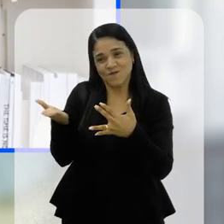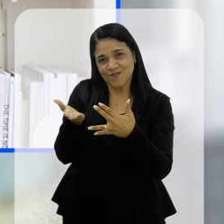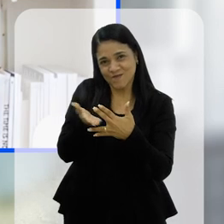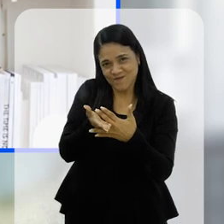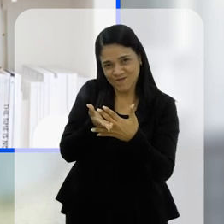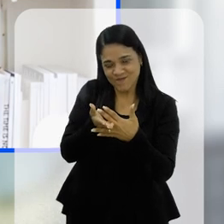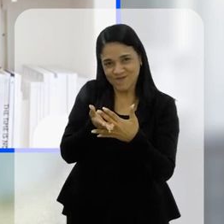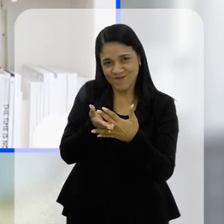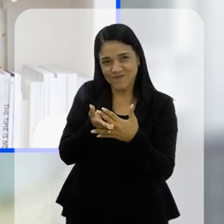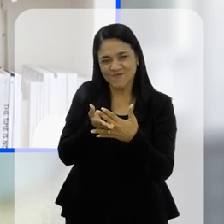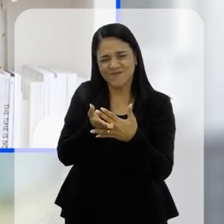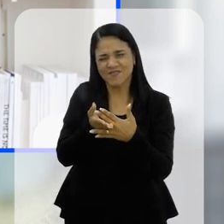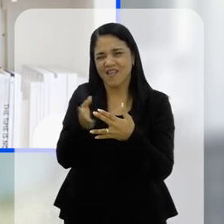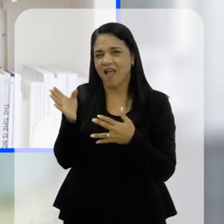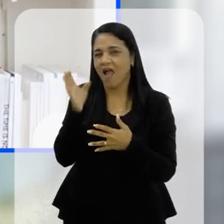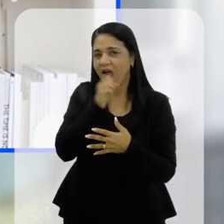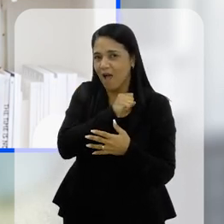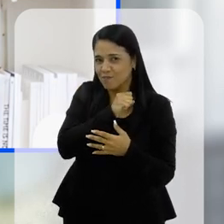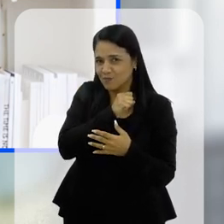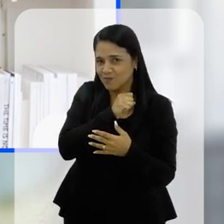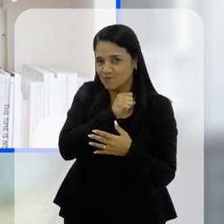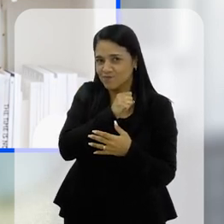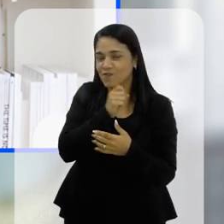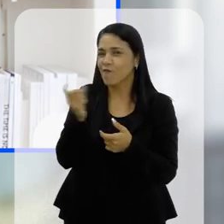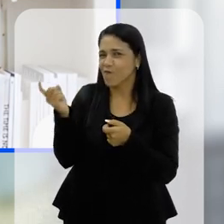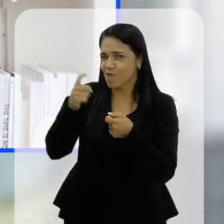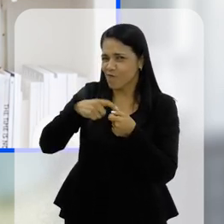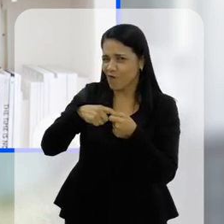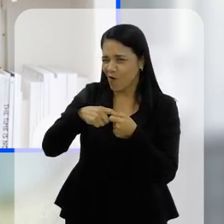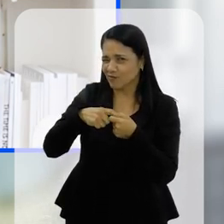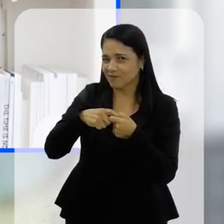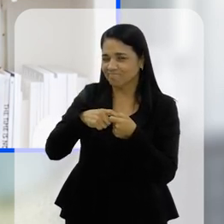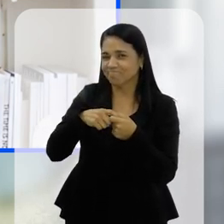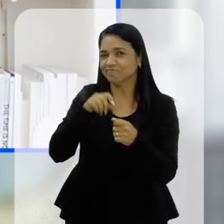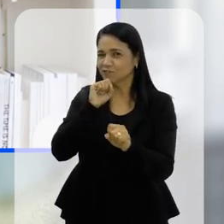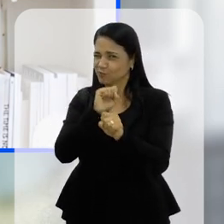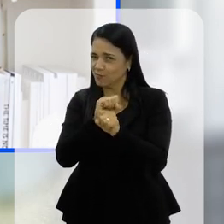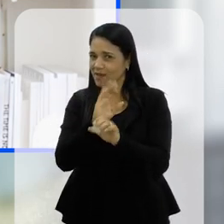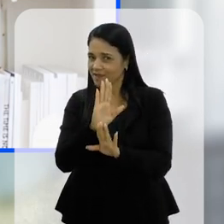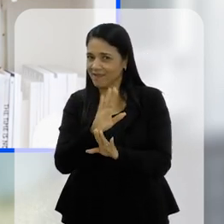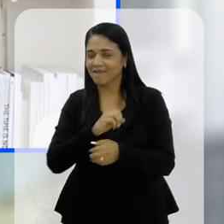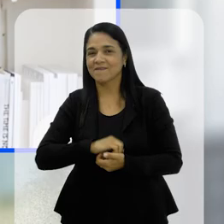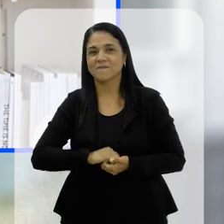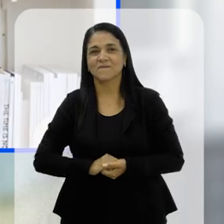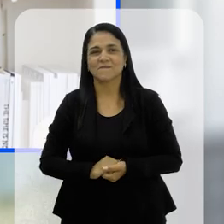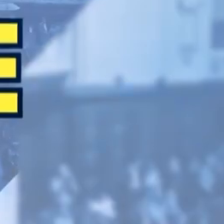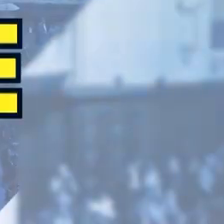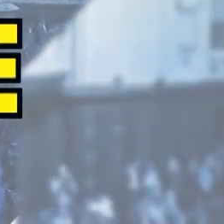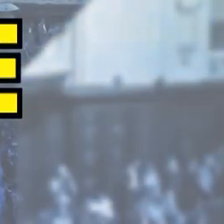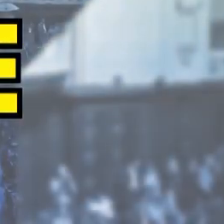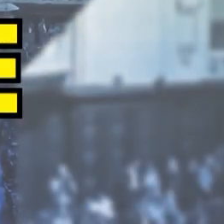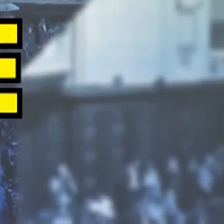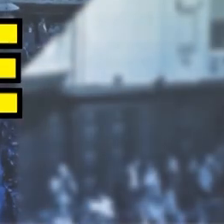eu vou precisar interromper esse nosso bate-papo por um rápido intervalo, mas a gente volta já já, não sai daí não.